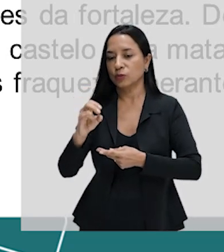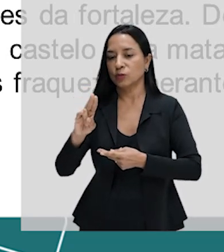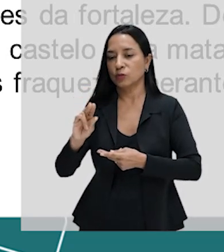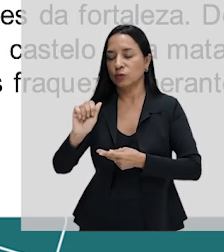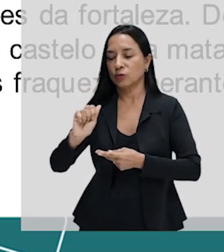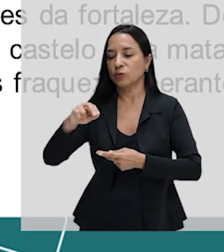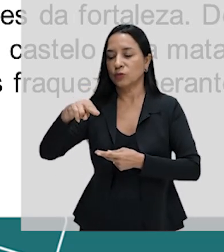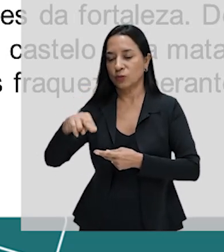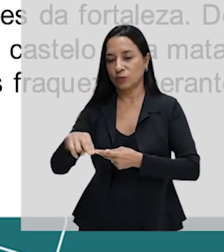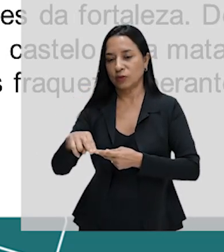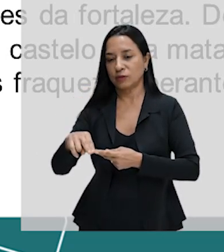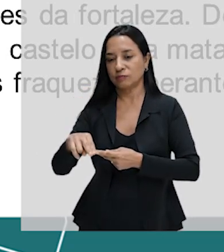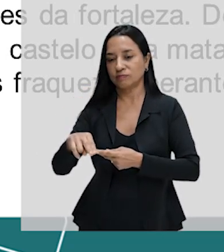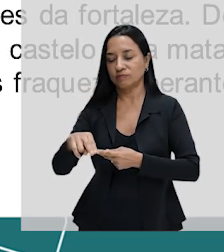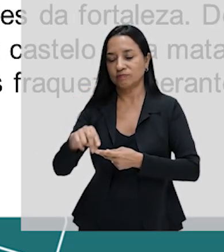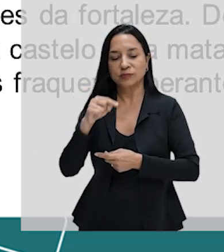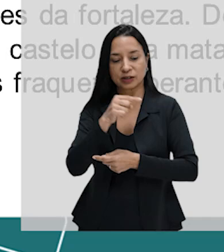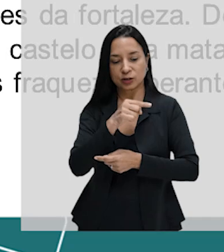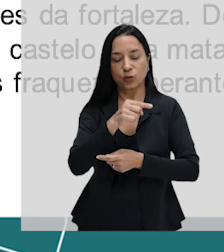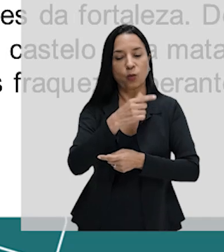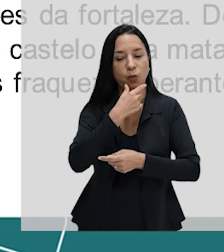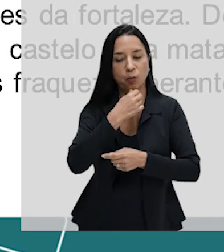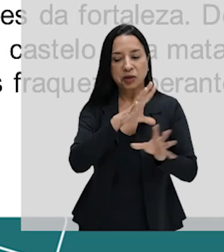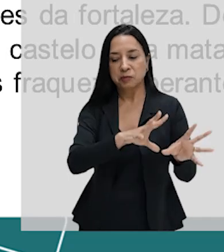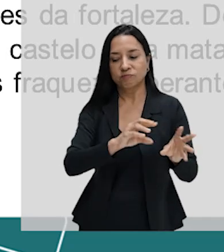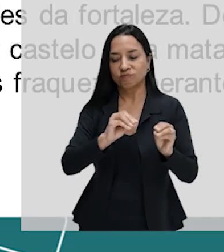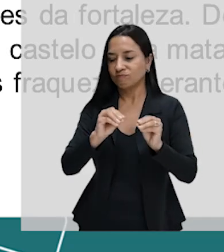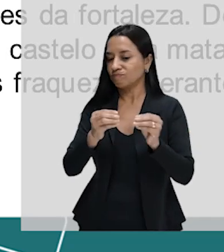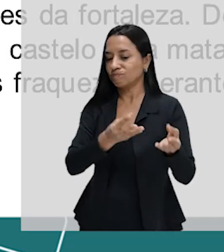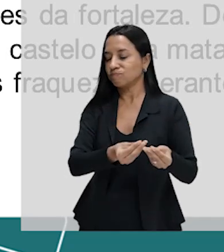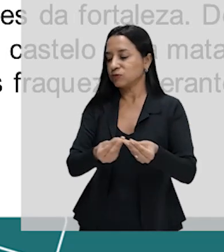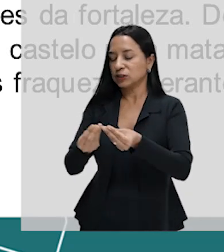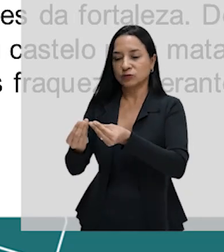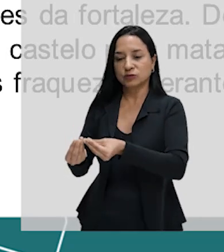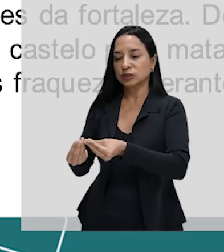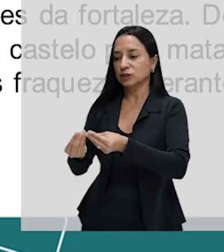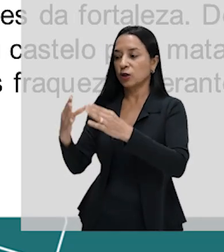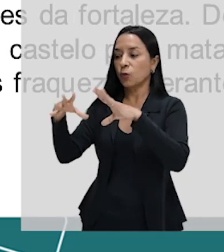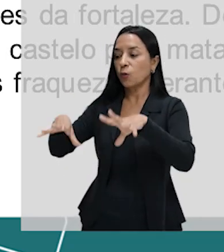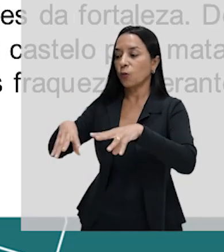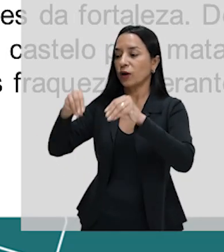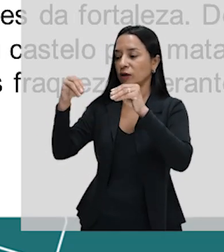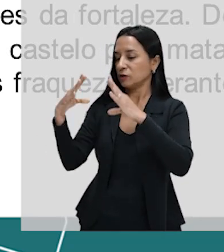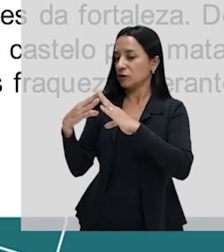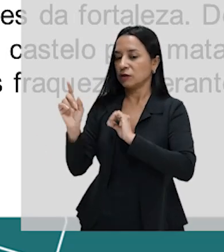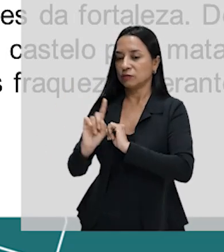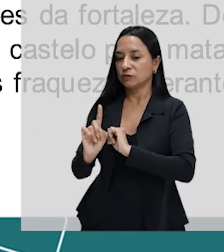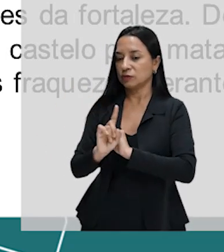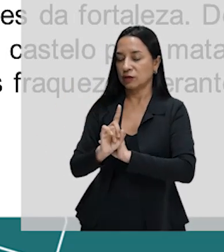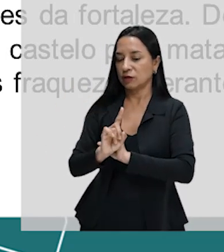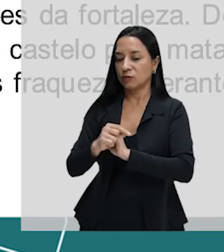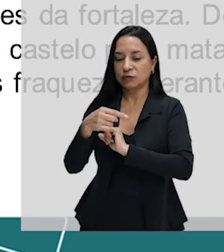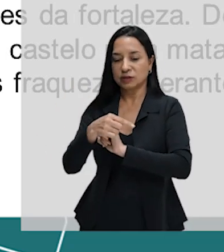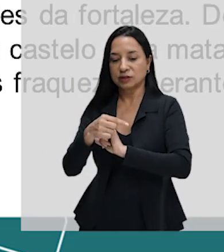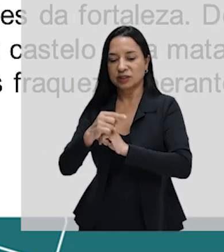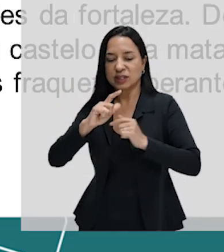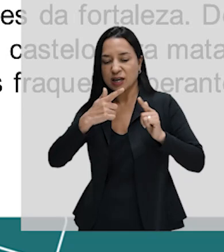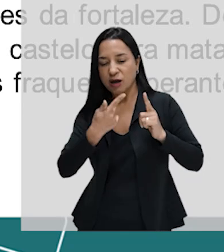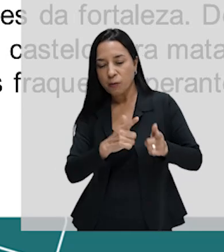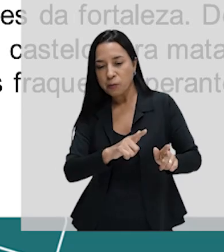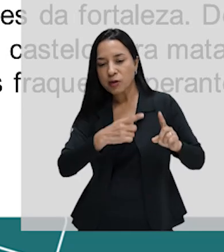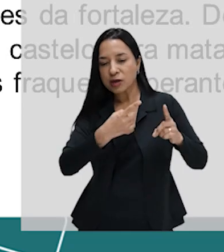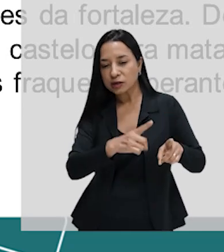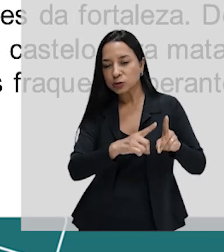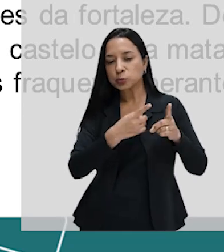não entregou o castelo, o exército inimigo sequestrou o filho dele e ameaçou-o que iria cortar